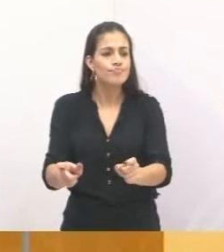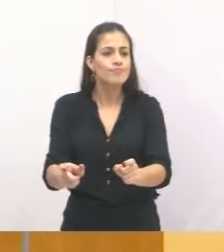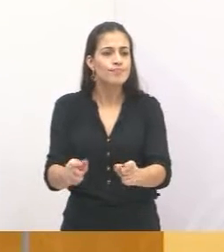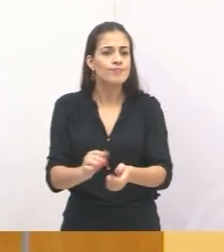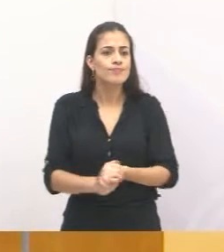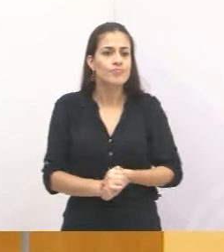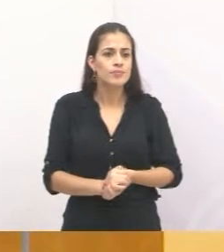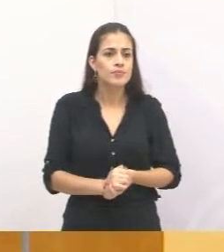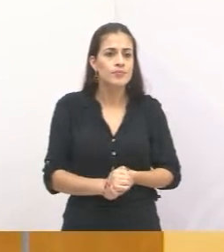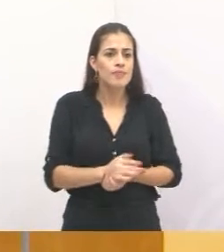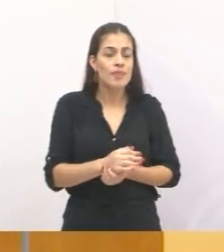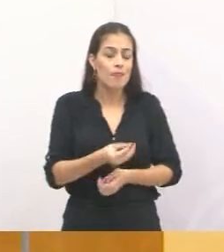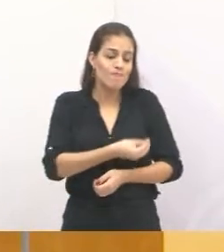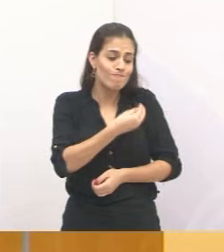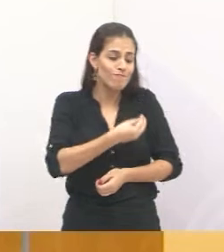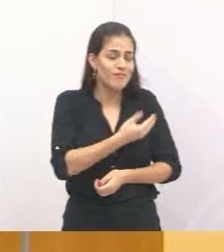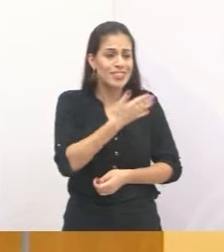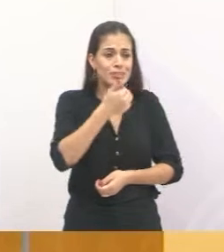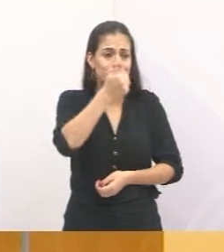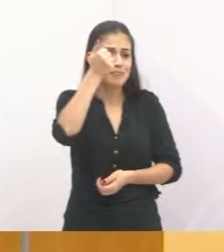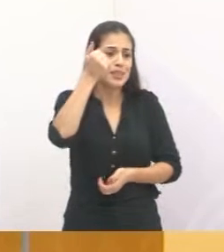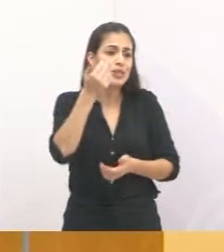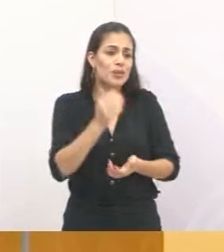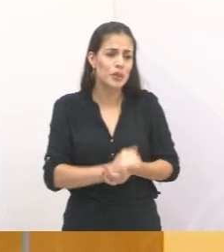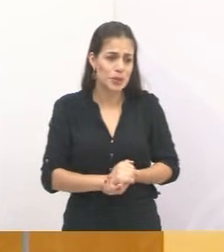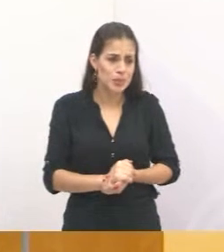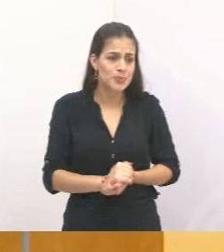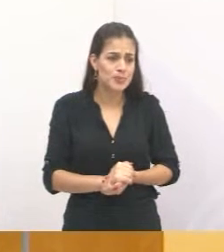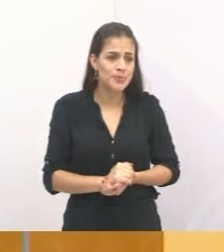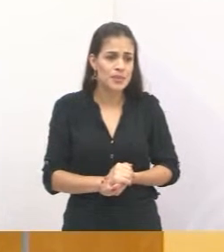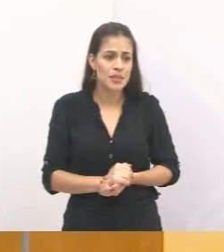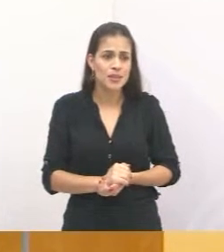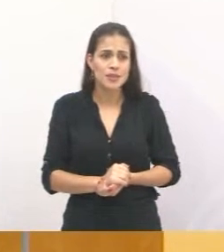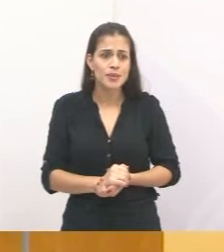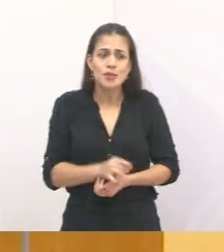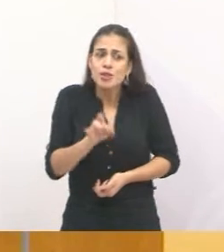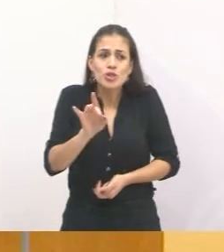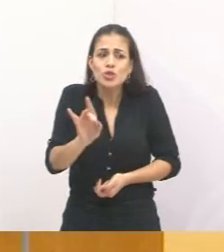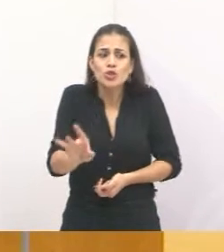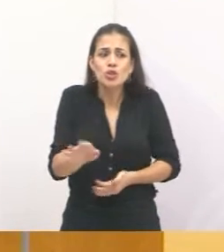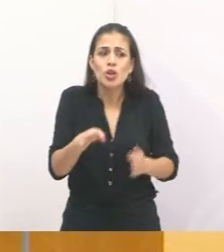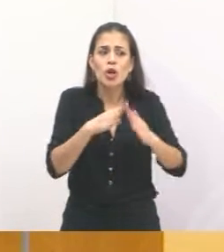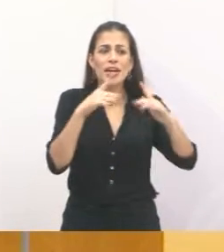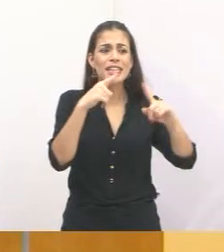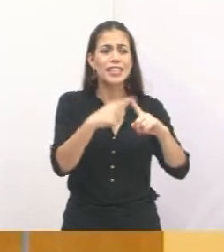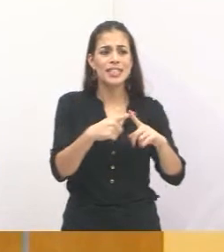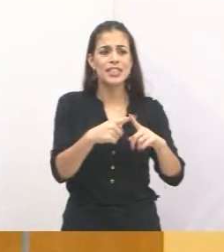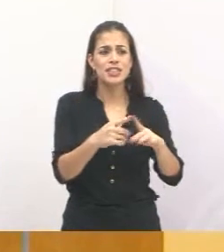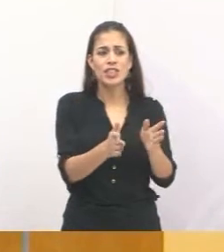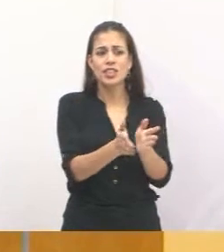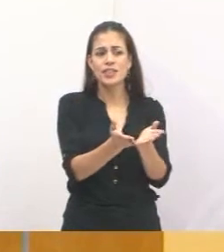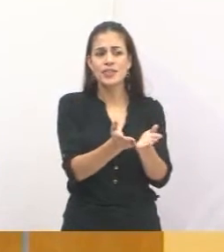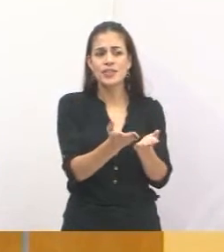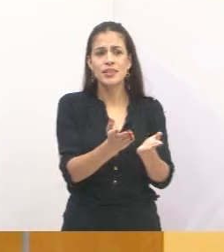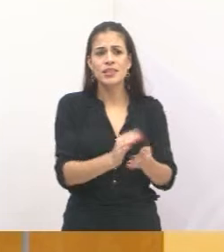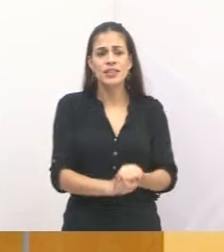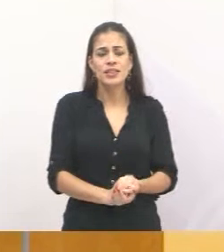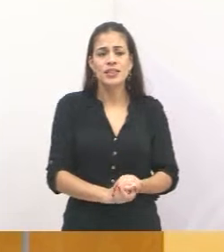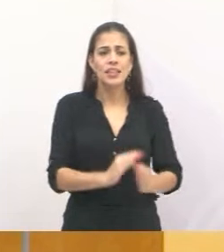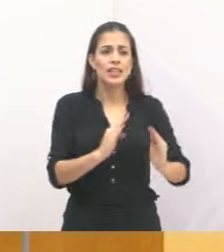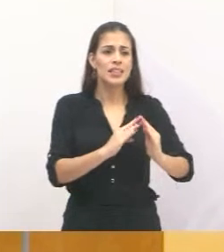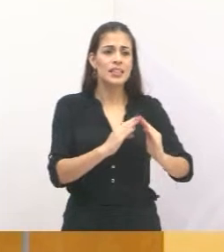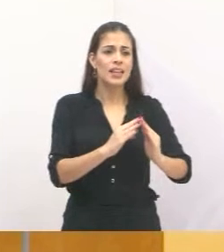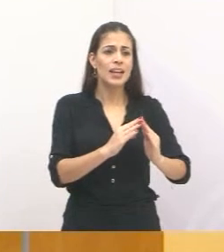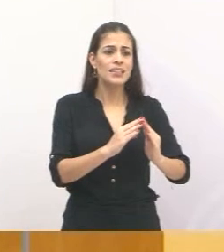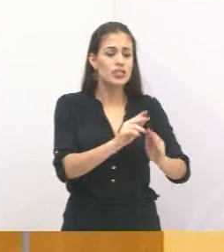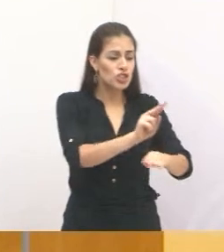Porque não adianta deixar isso à mercê apenas das igrejas evangélicas e casas de recuperação.